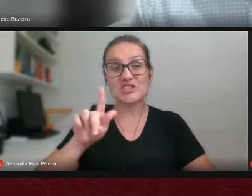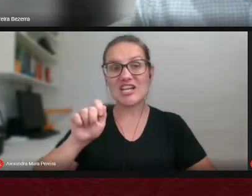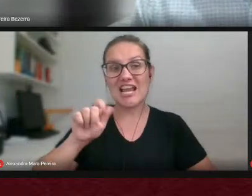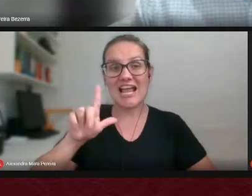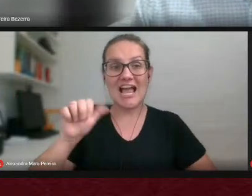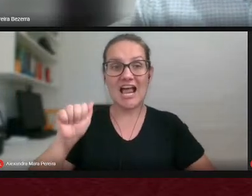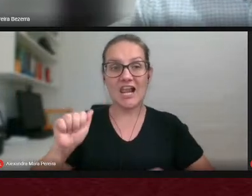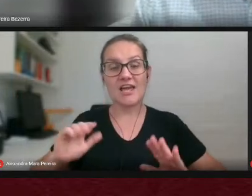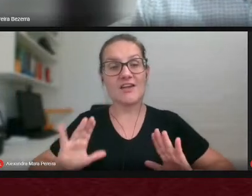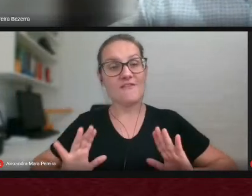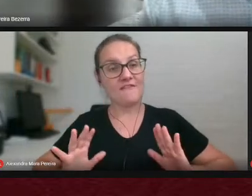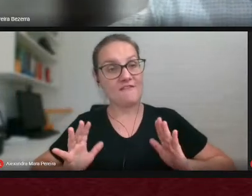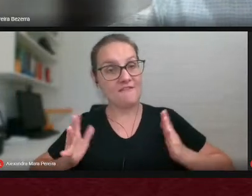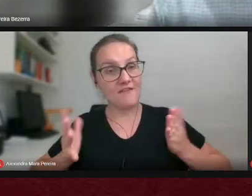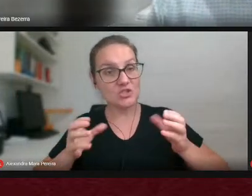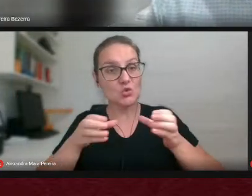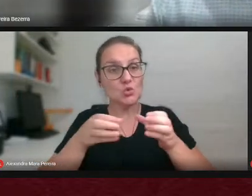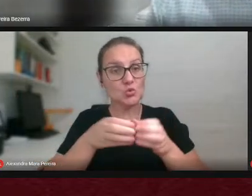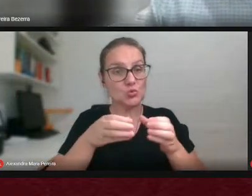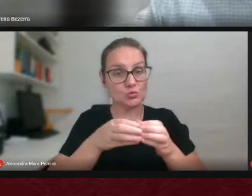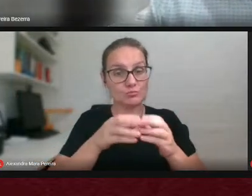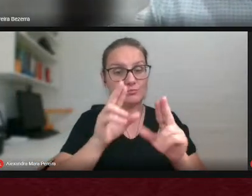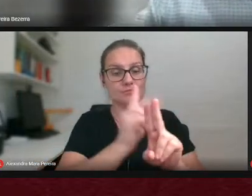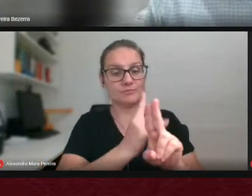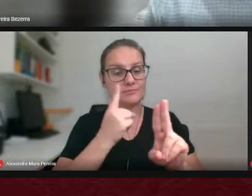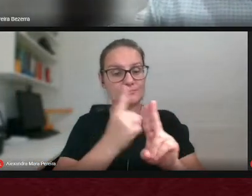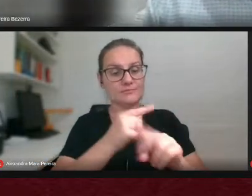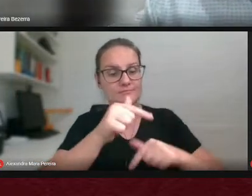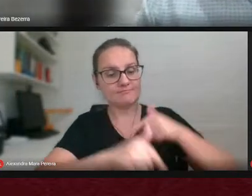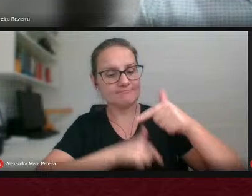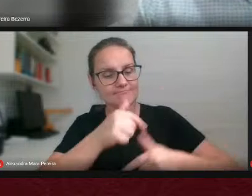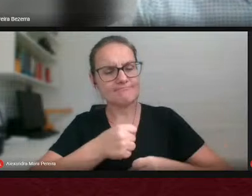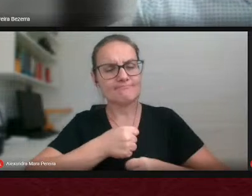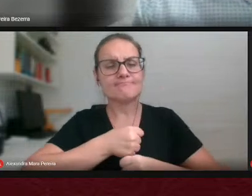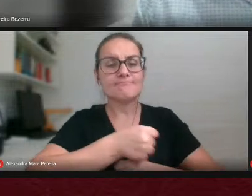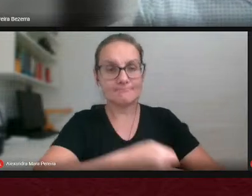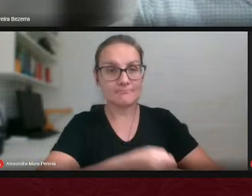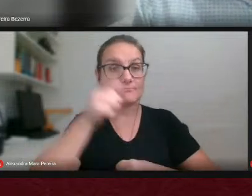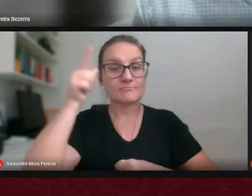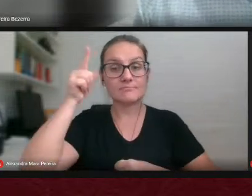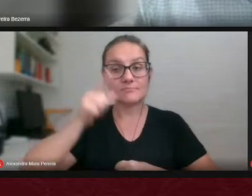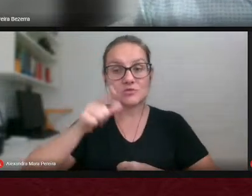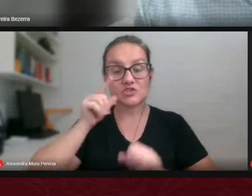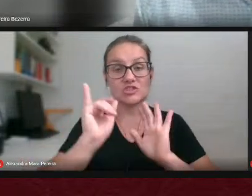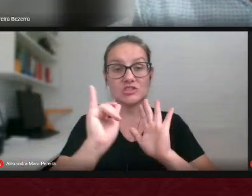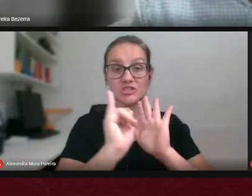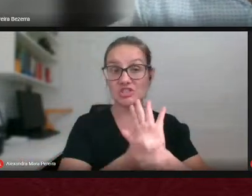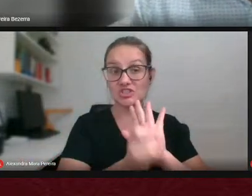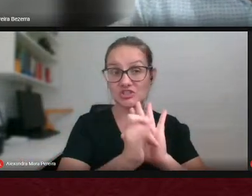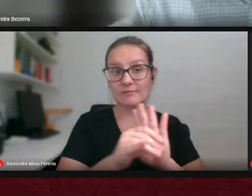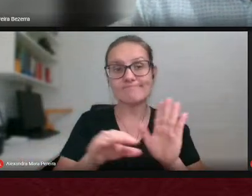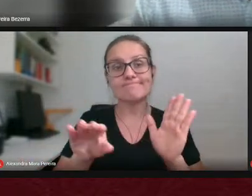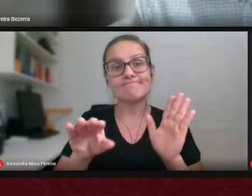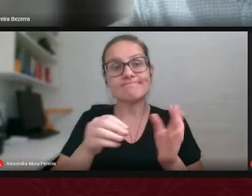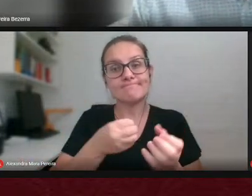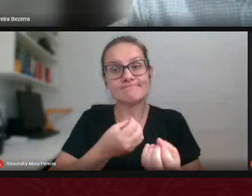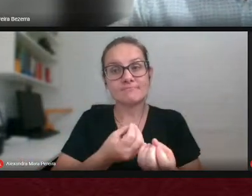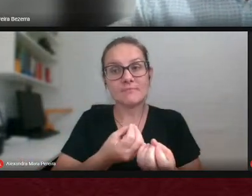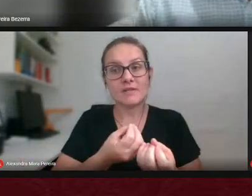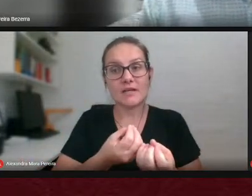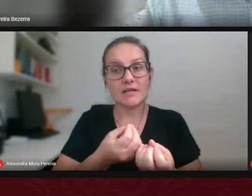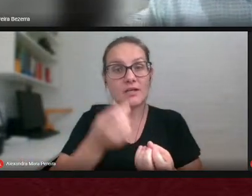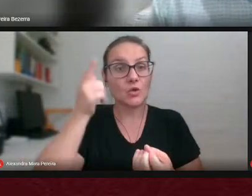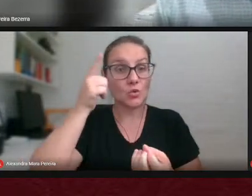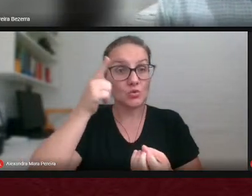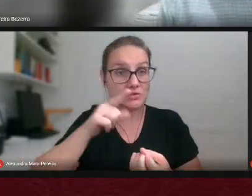de toda a equipe da UFGD que tem trabalhado arduamente para que esses editais cheguem ao seu produto final